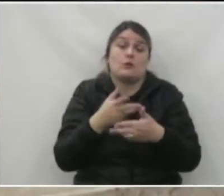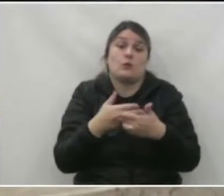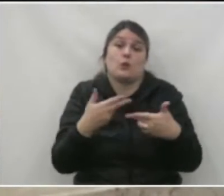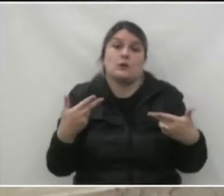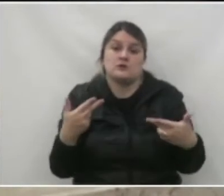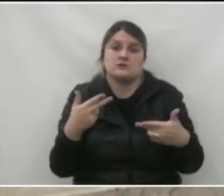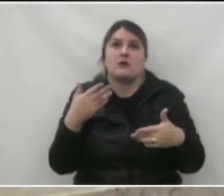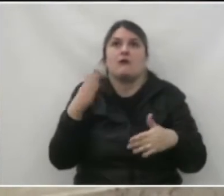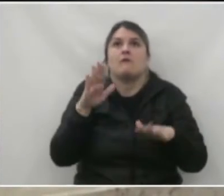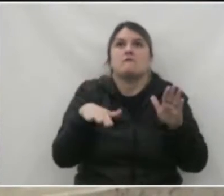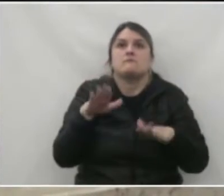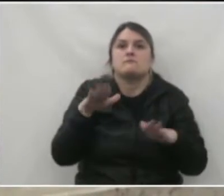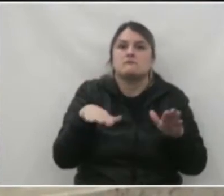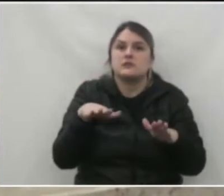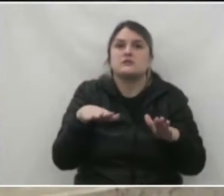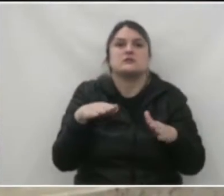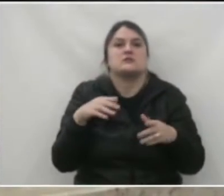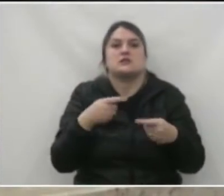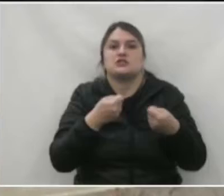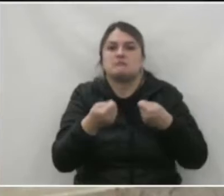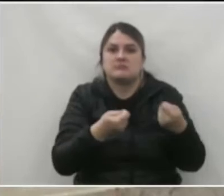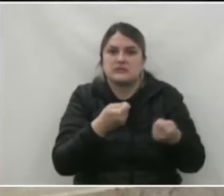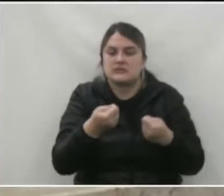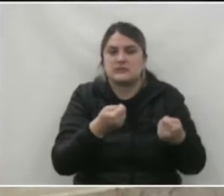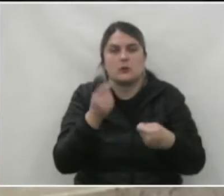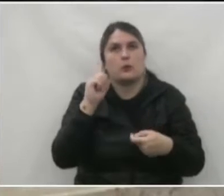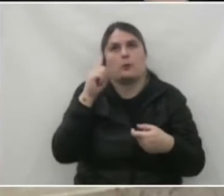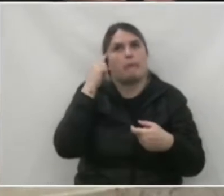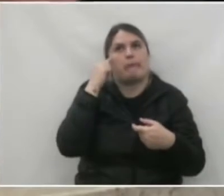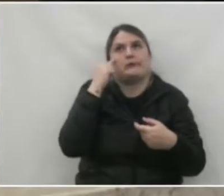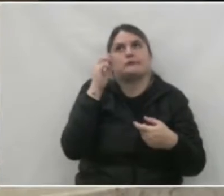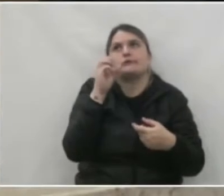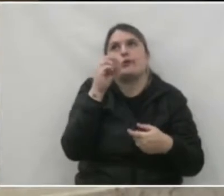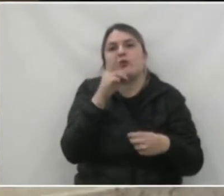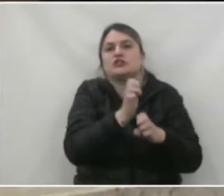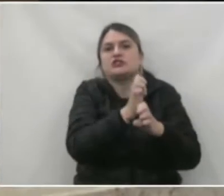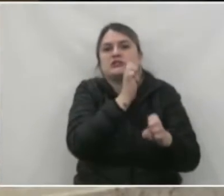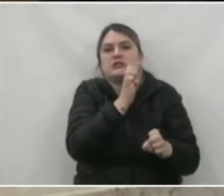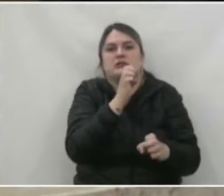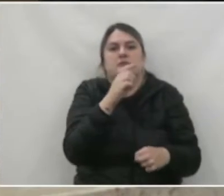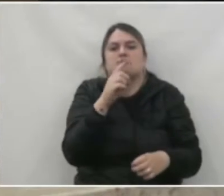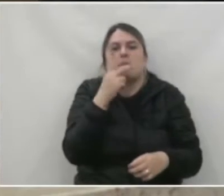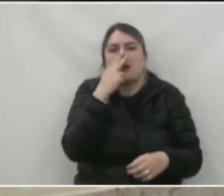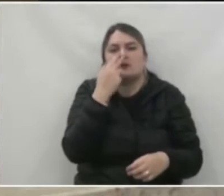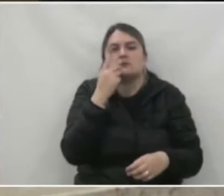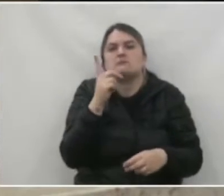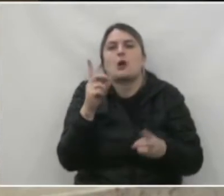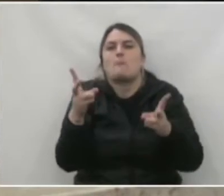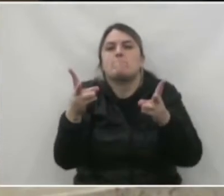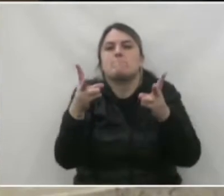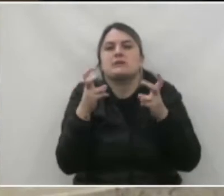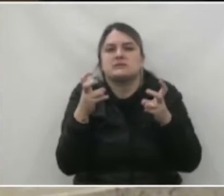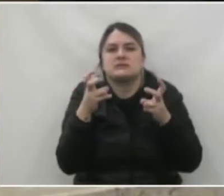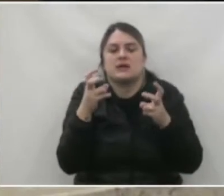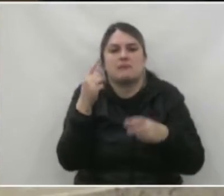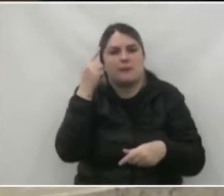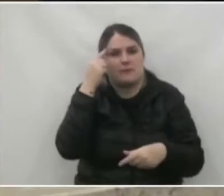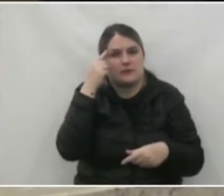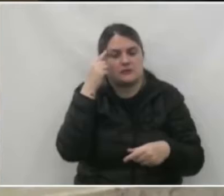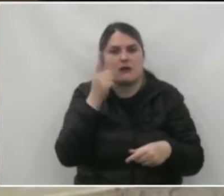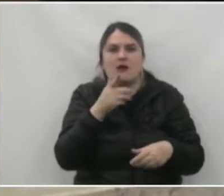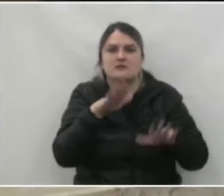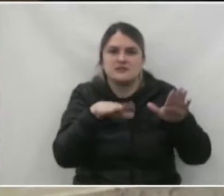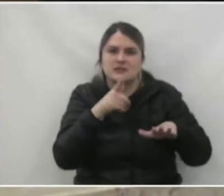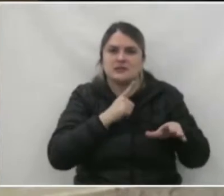às vezes, administrações ou pessoas que não têm, parece que não são, talvez tenham um diploma,